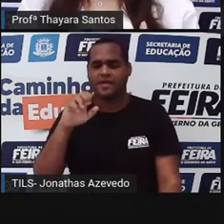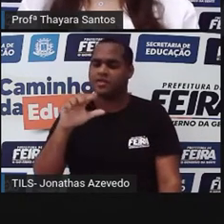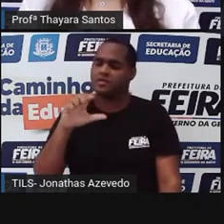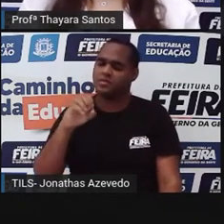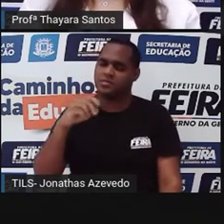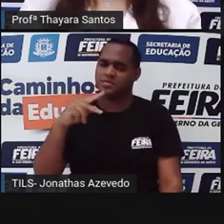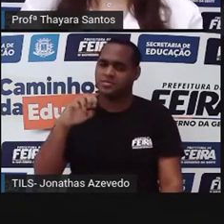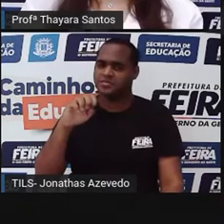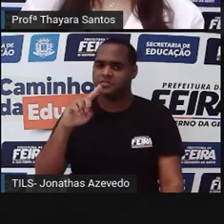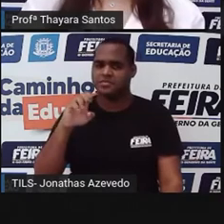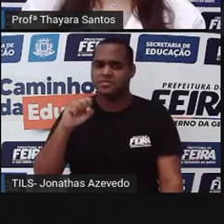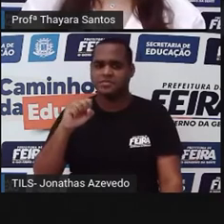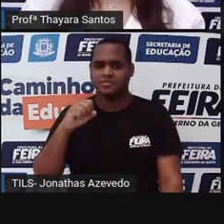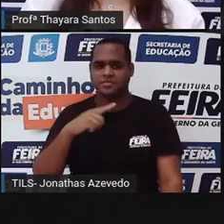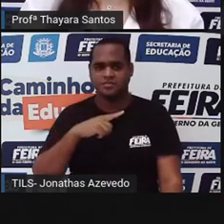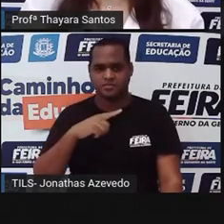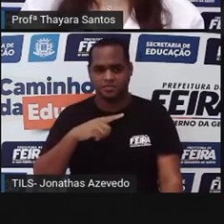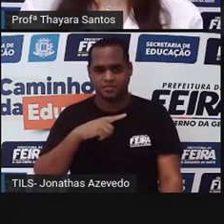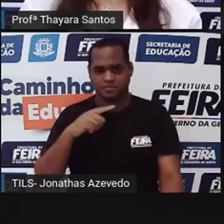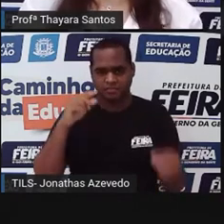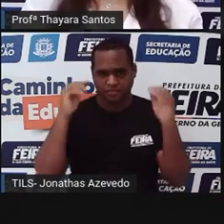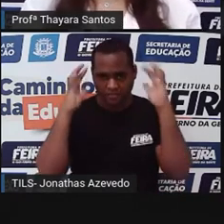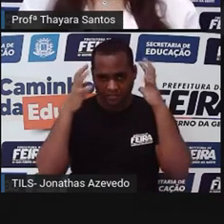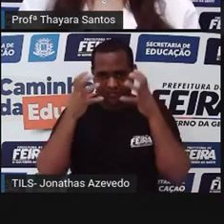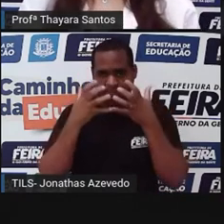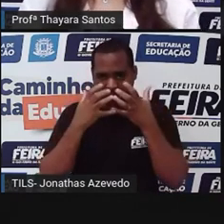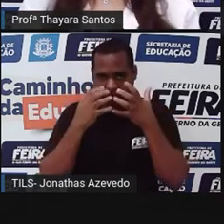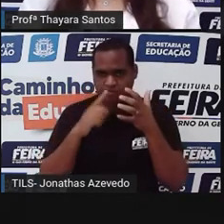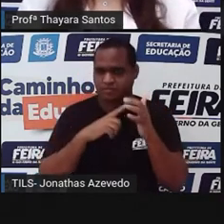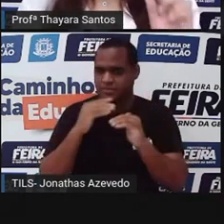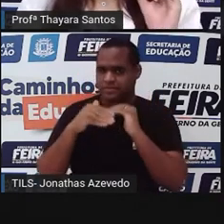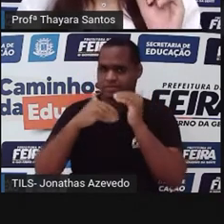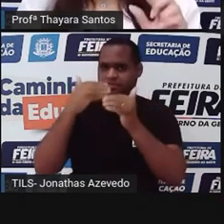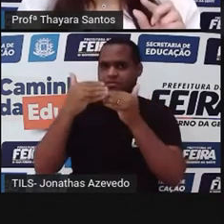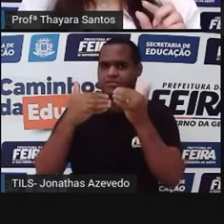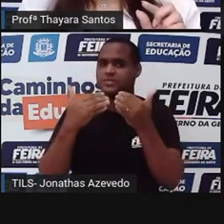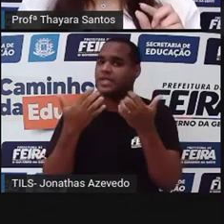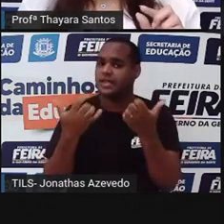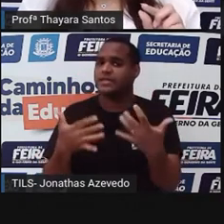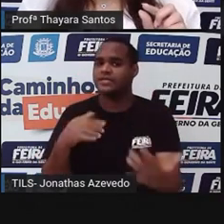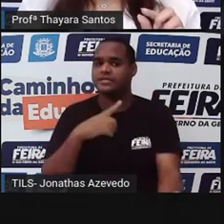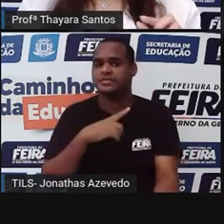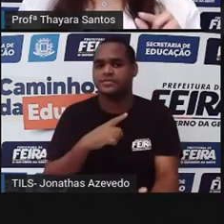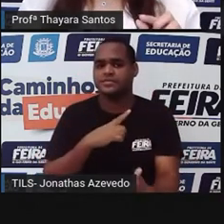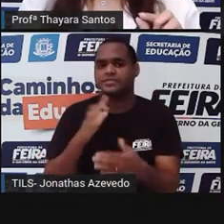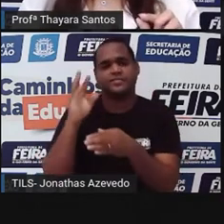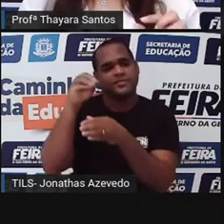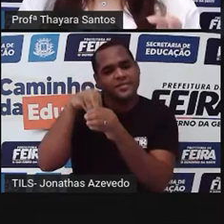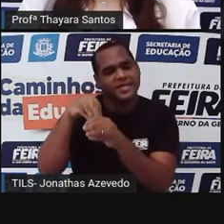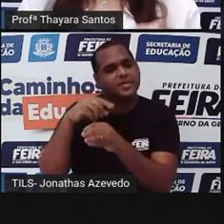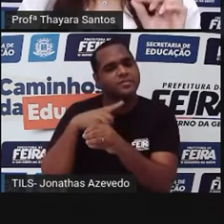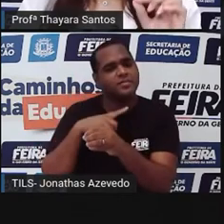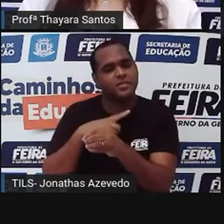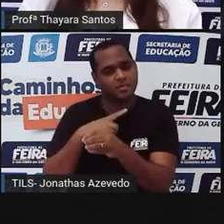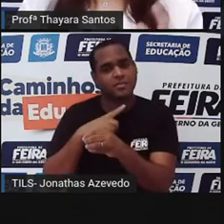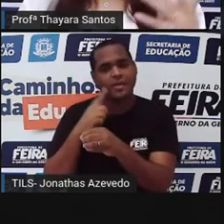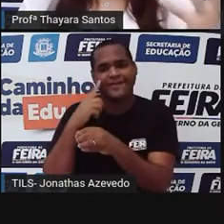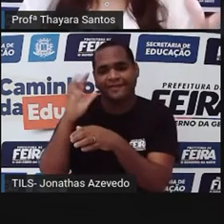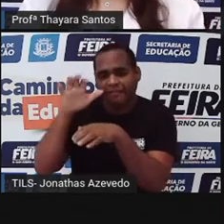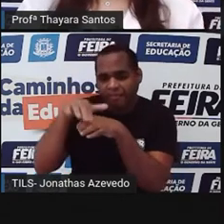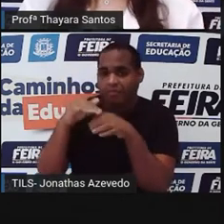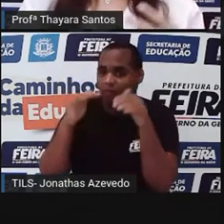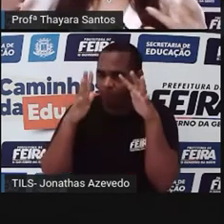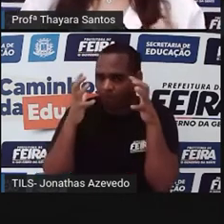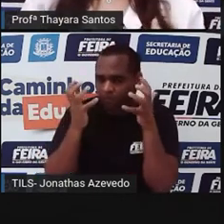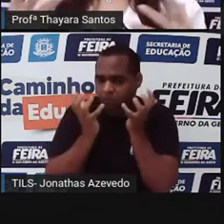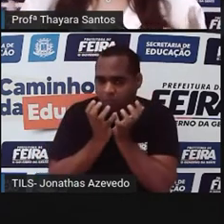mas o cefalópode tem uma cabeça bem desenvolvida. E eu não estou vendo a cabeça desse bicho. Mas é porque ela está aqui dentro da concha. Às vezes ele tira